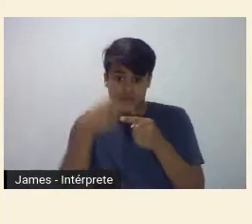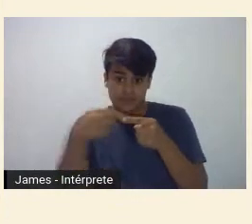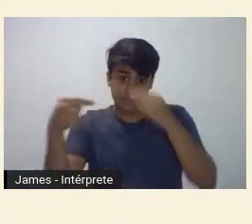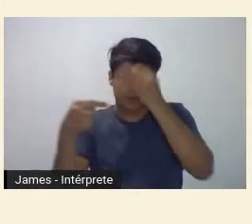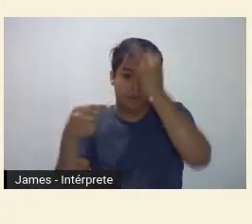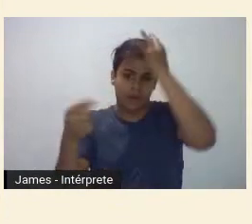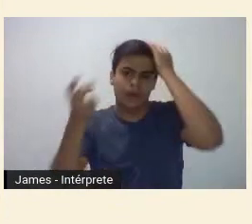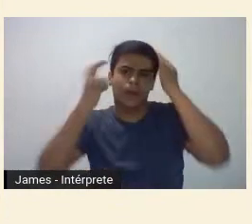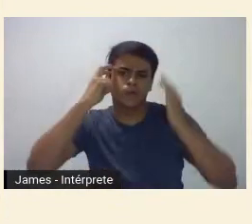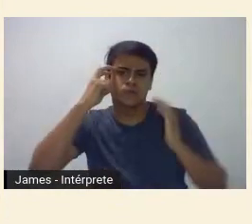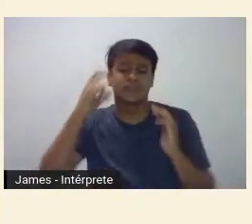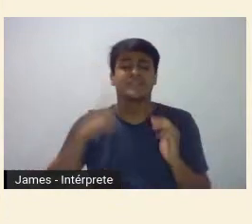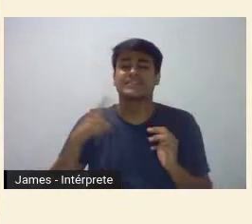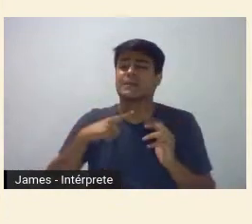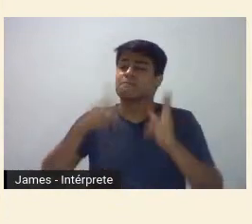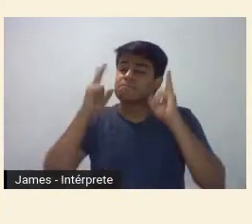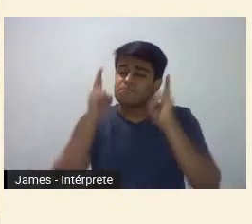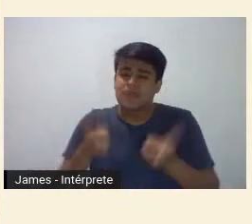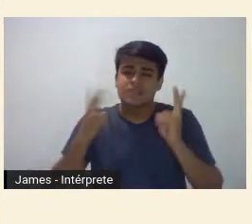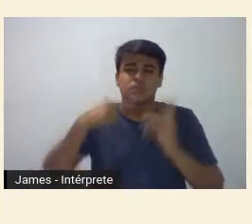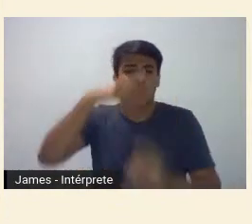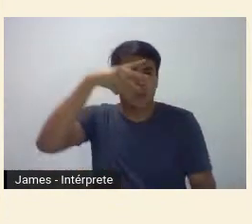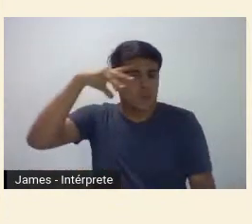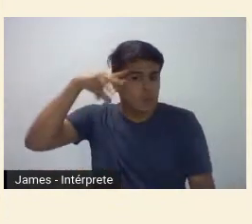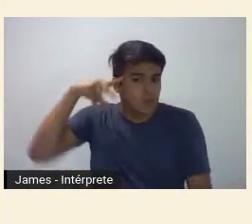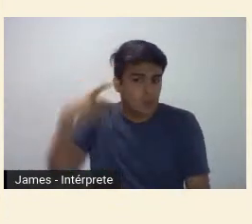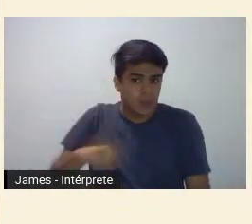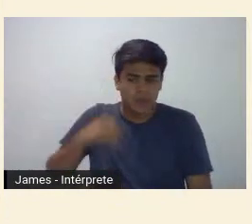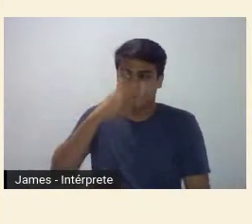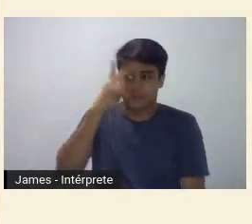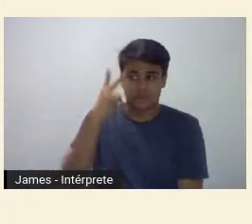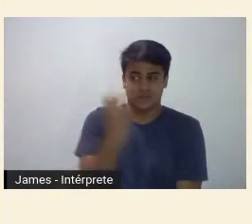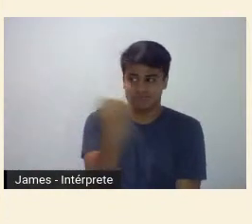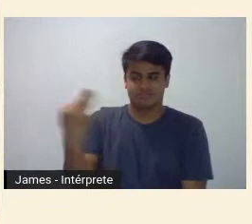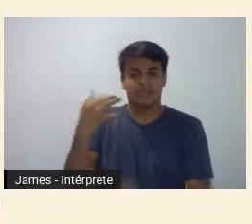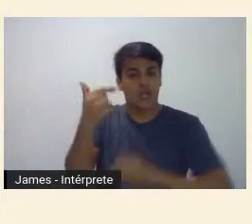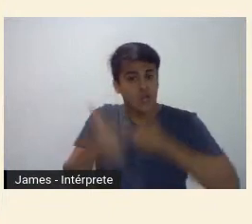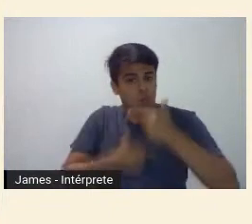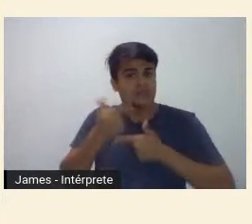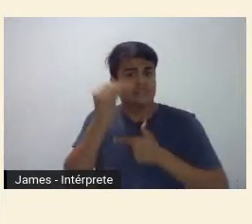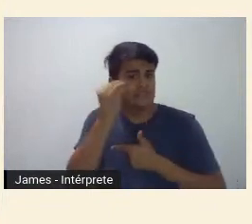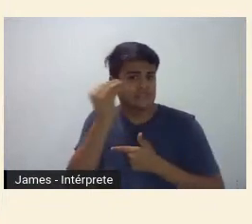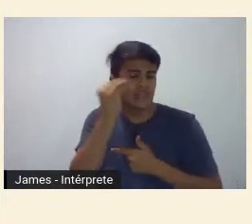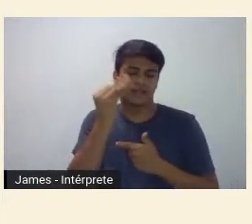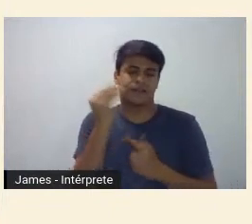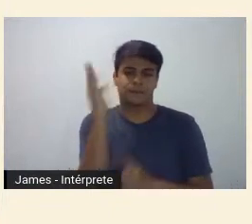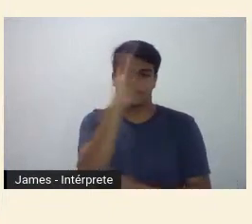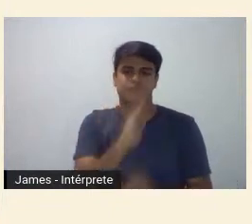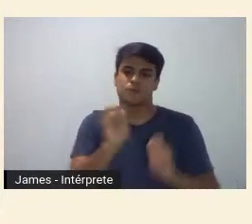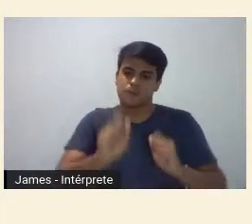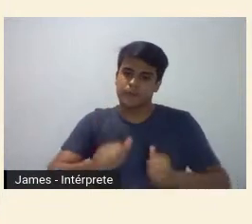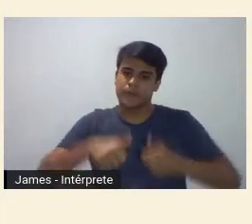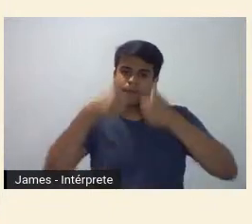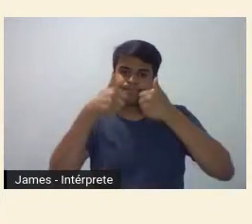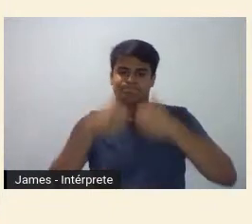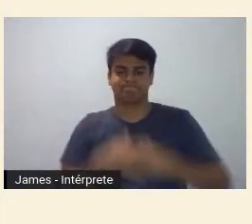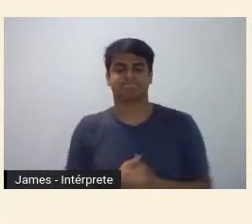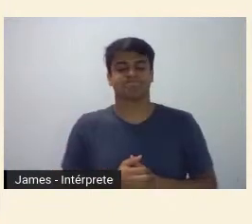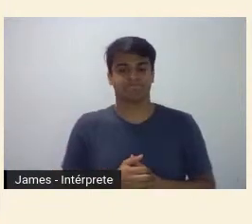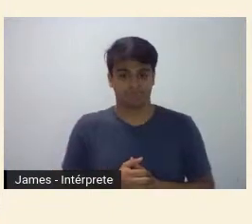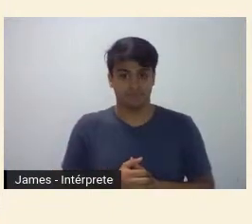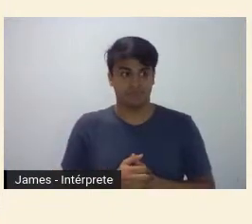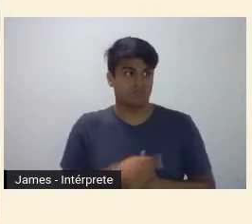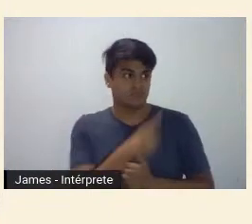o mesmo suor desse povo que tanto luta por um Brasil melhor fecha aspas mesmo com o conteúdo radicalmente